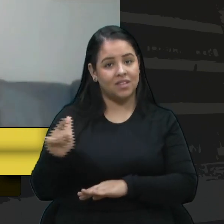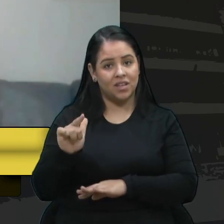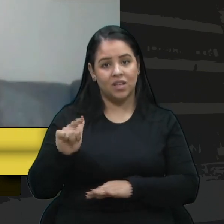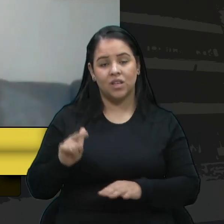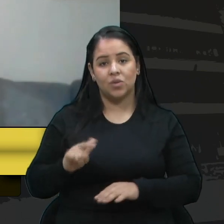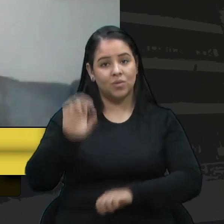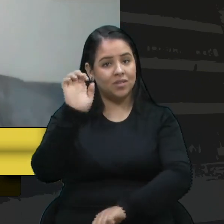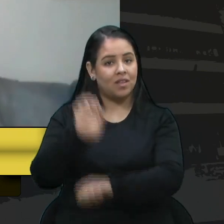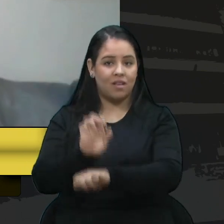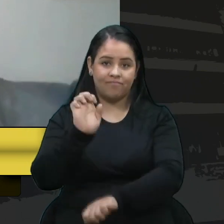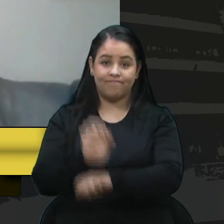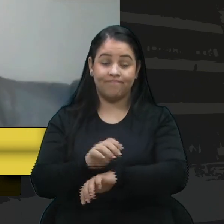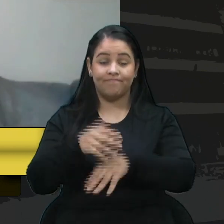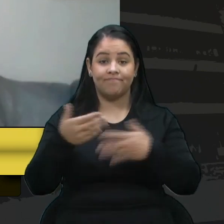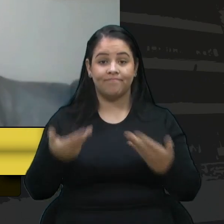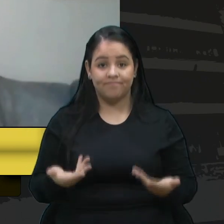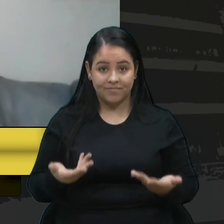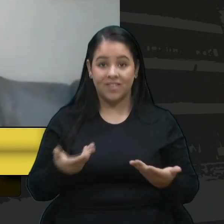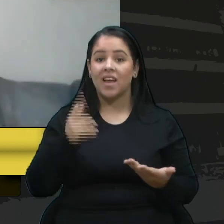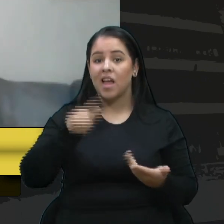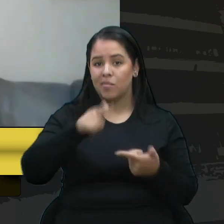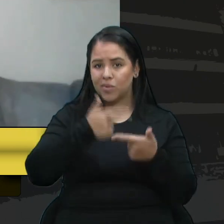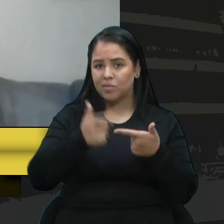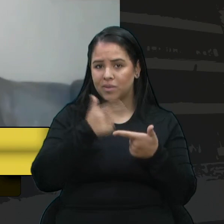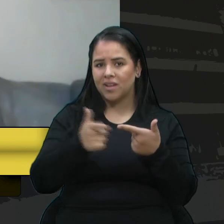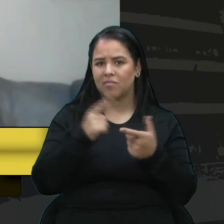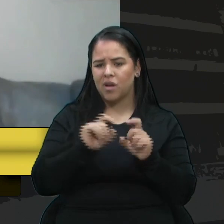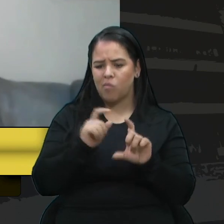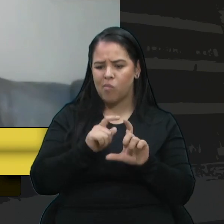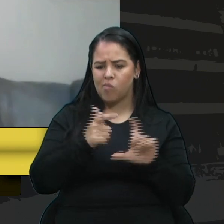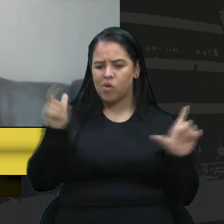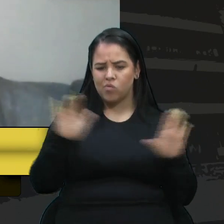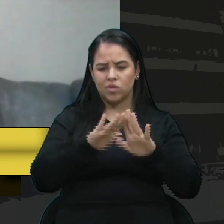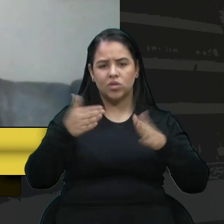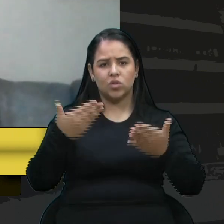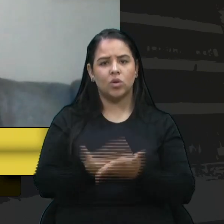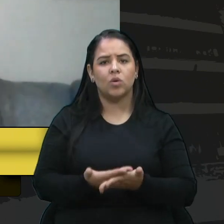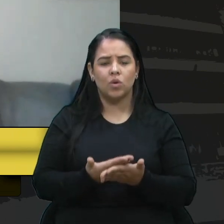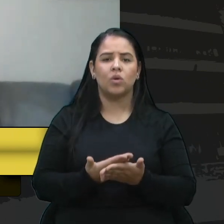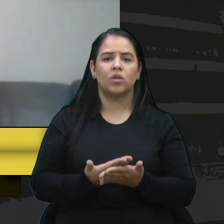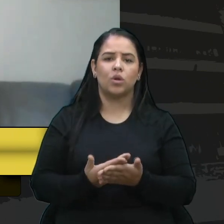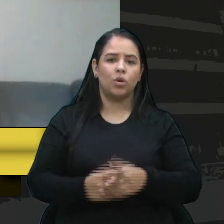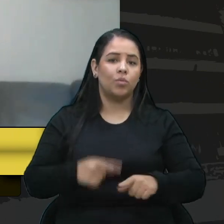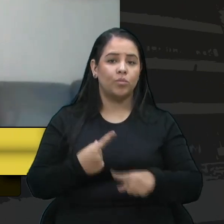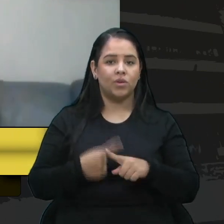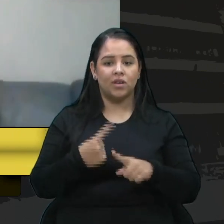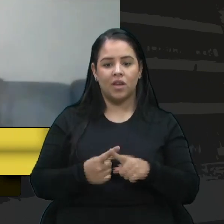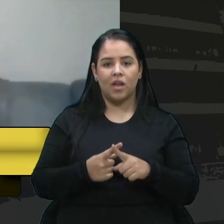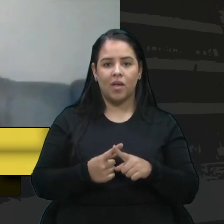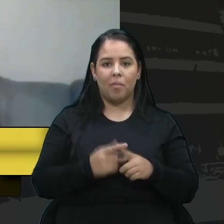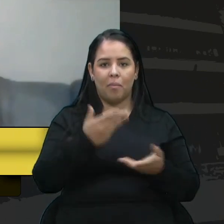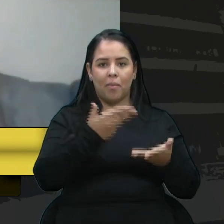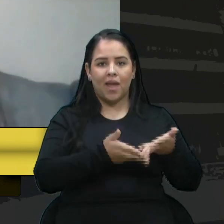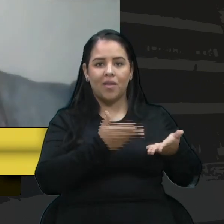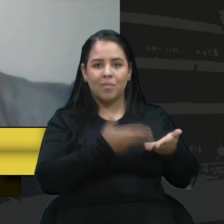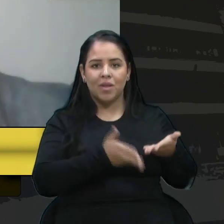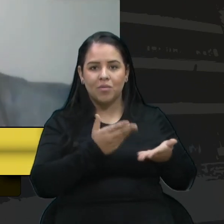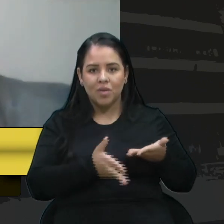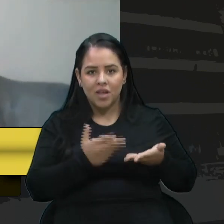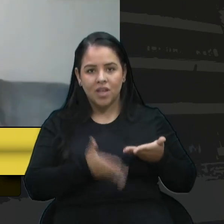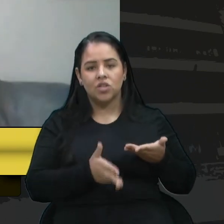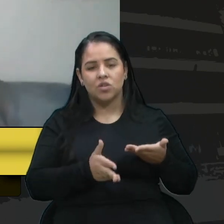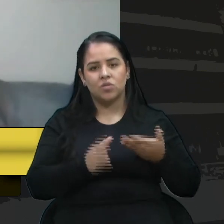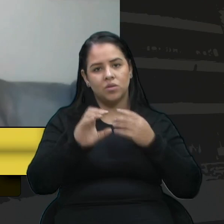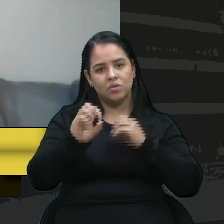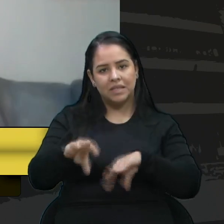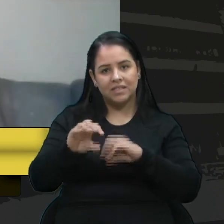estadual. Então, isso gera um problema gigantesco nas nossas escolas. Um teste gigantesco na nossa educação, na